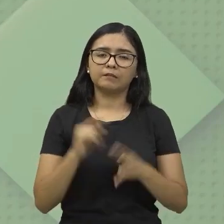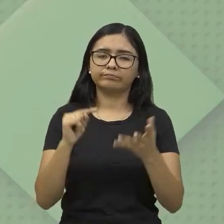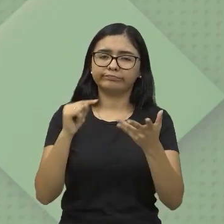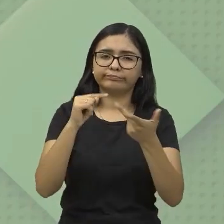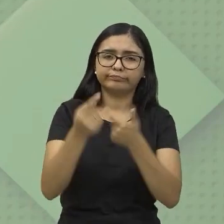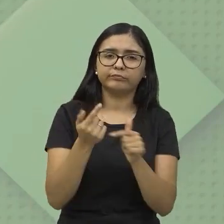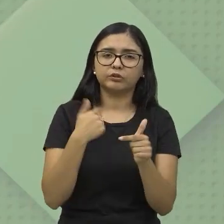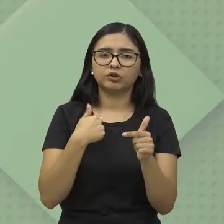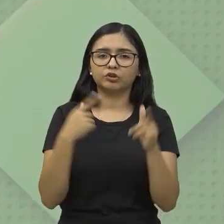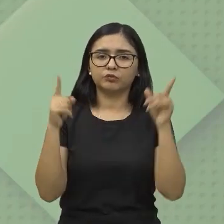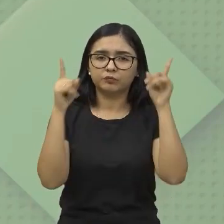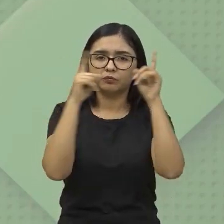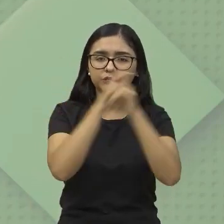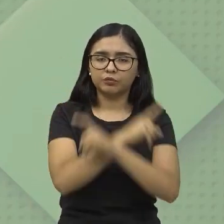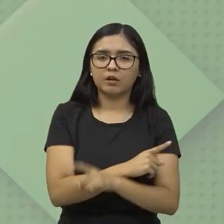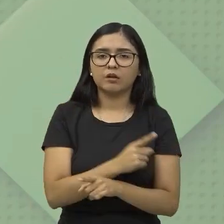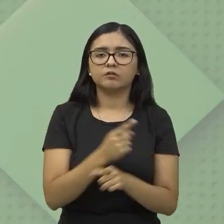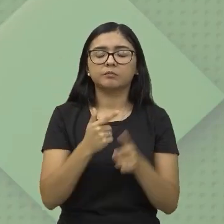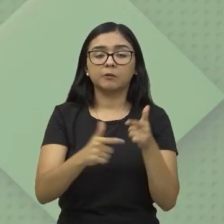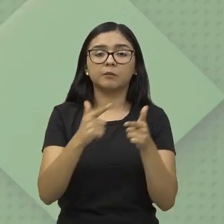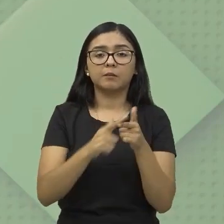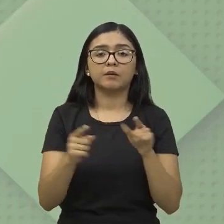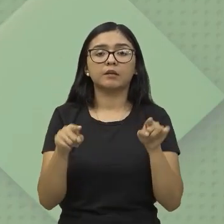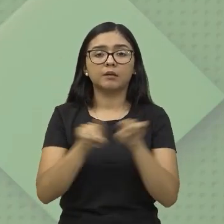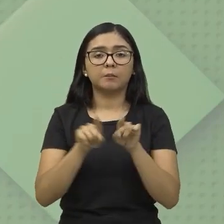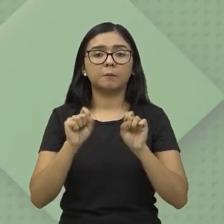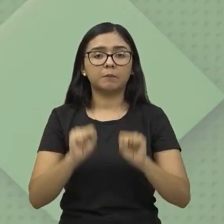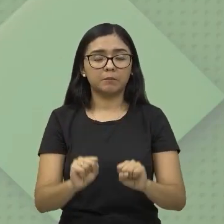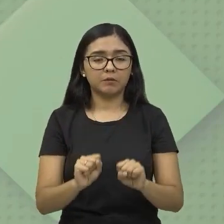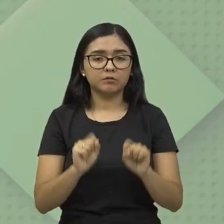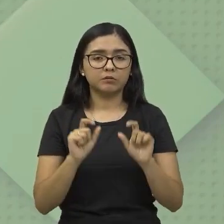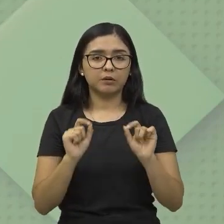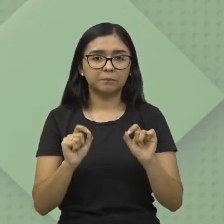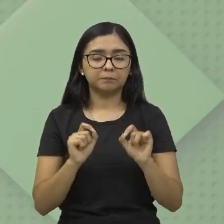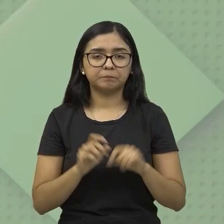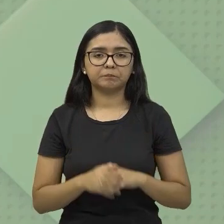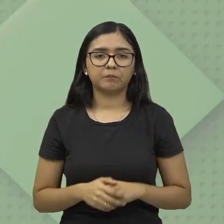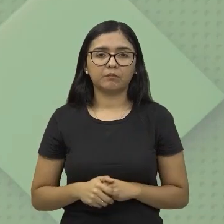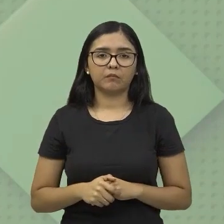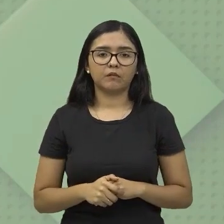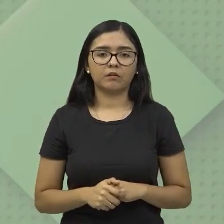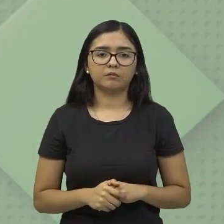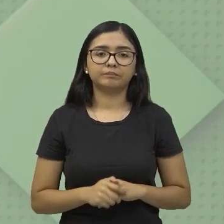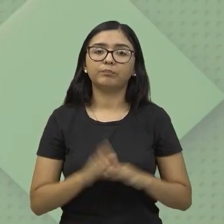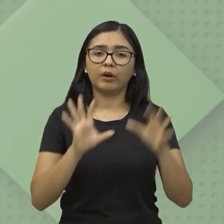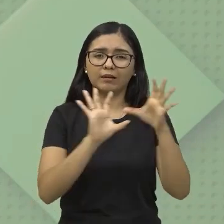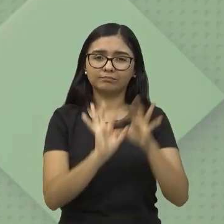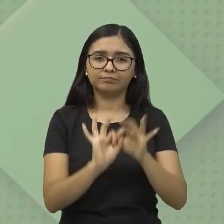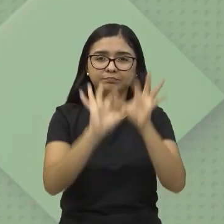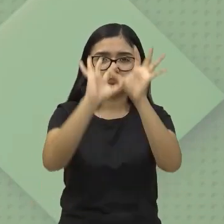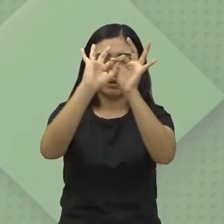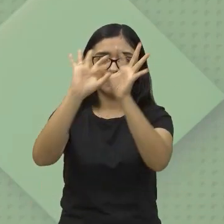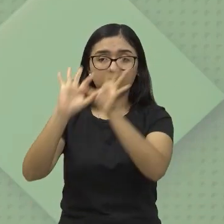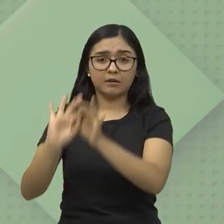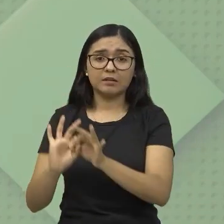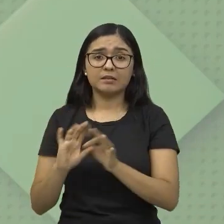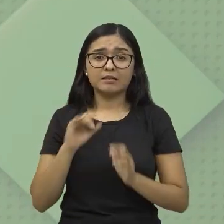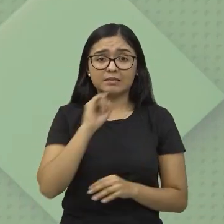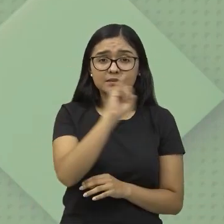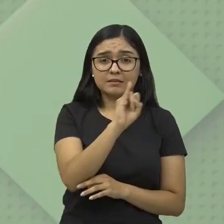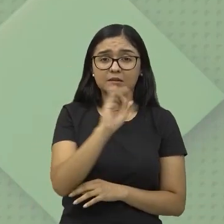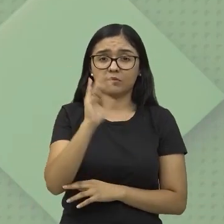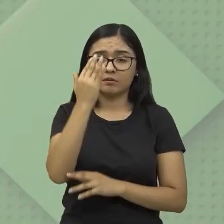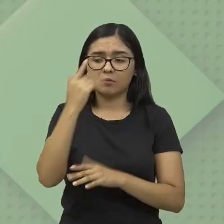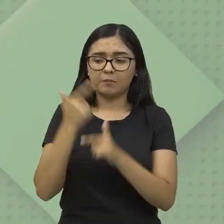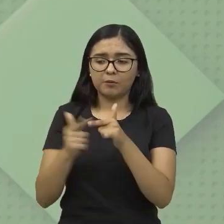essas desvantagens, a gente pode citar também que, por conta de ser interligado, qualquer falha, né, nesse